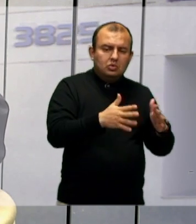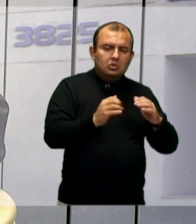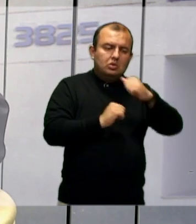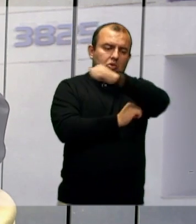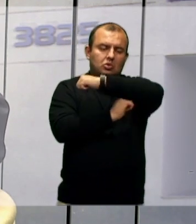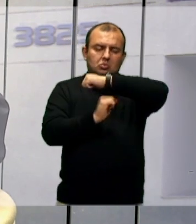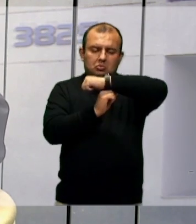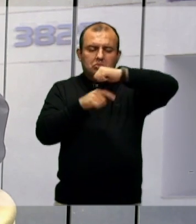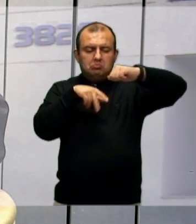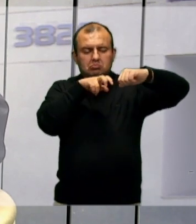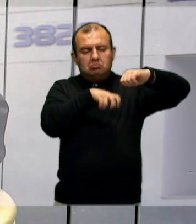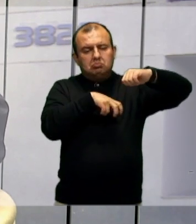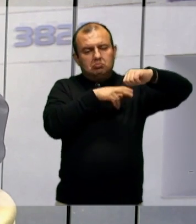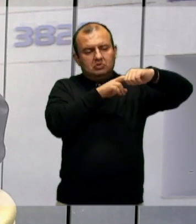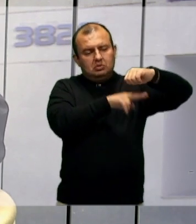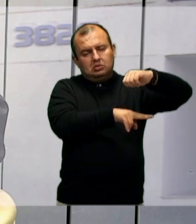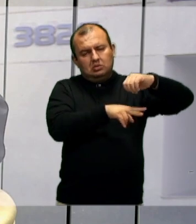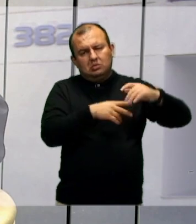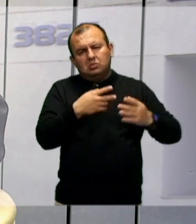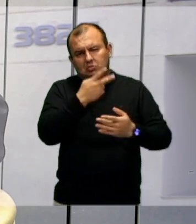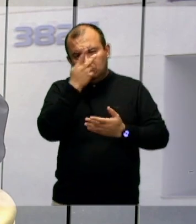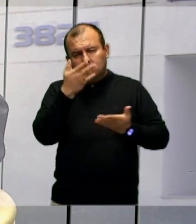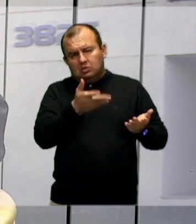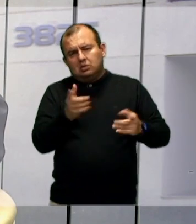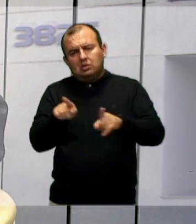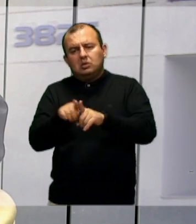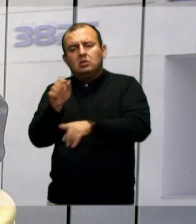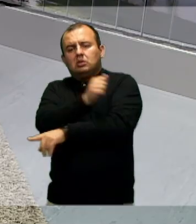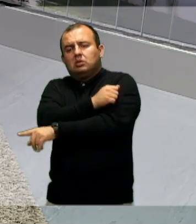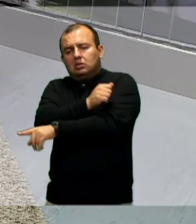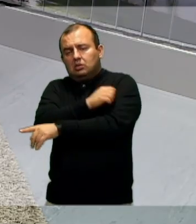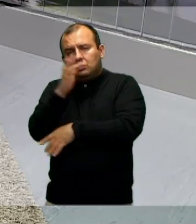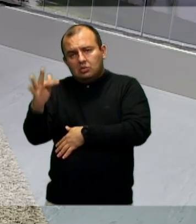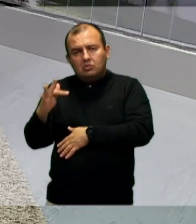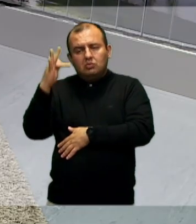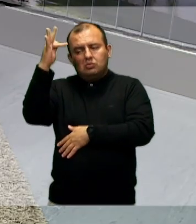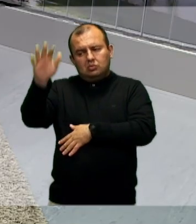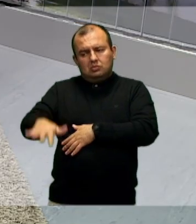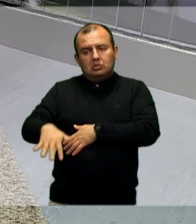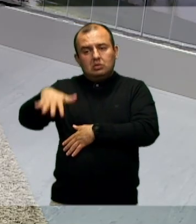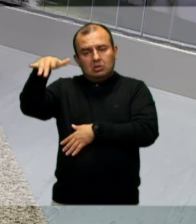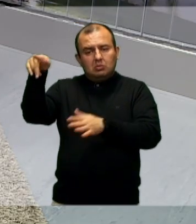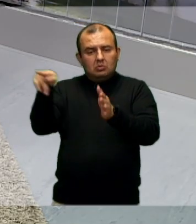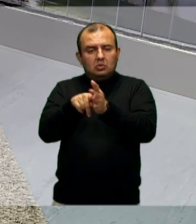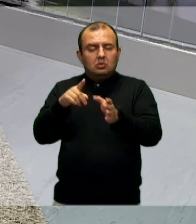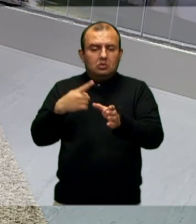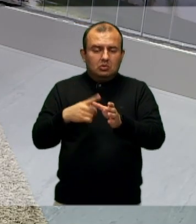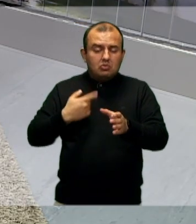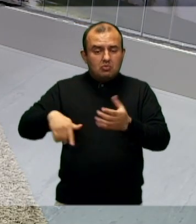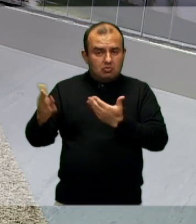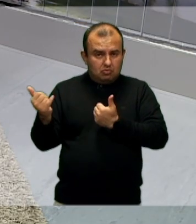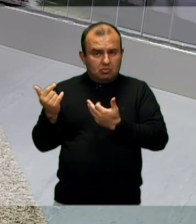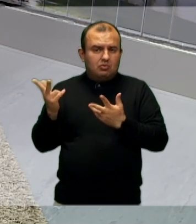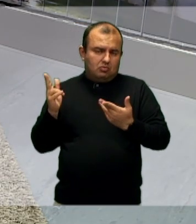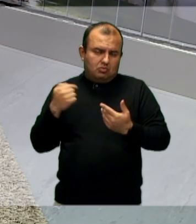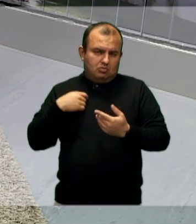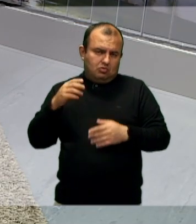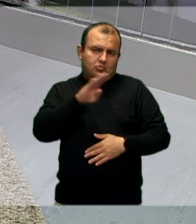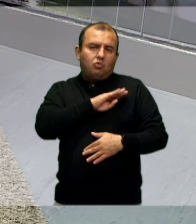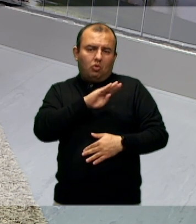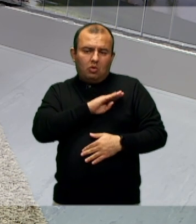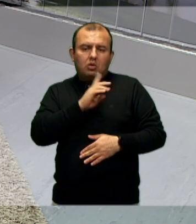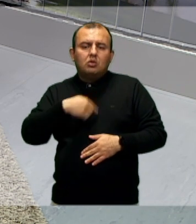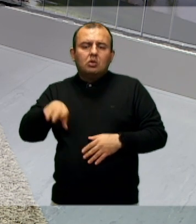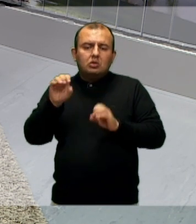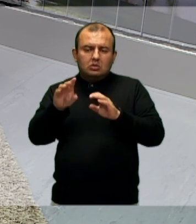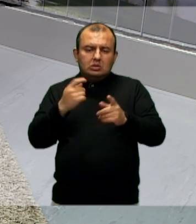ponte. Então, por essas pessoas e também pelos alunos que são o futuro da nossa cidade, né, os jovens, tipo eu e meus colegas, para que a gente tenha uma